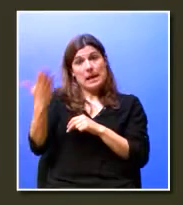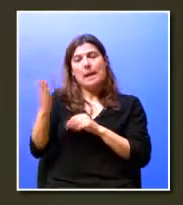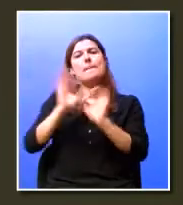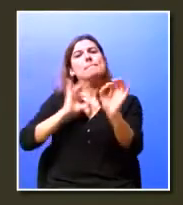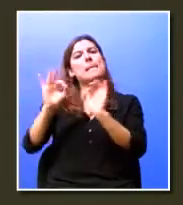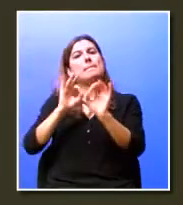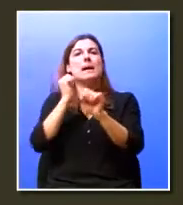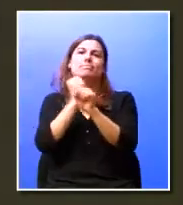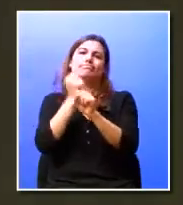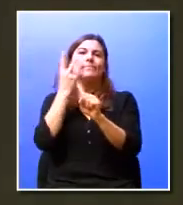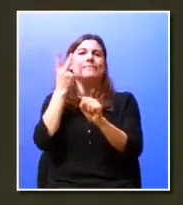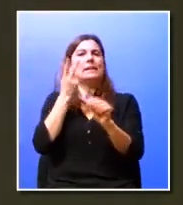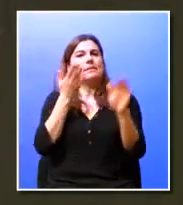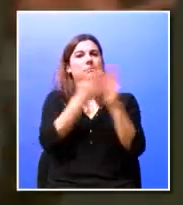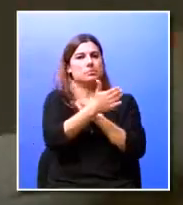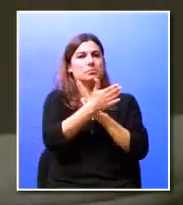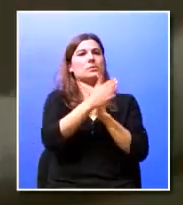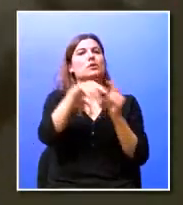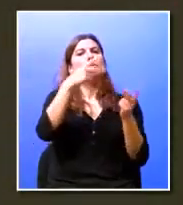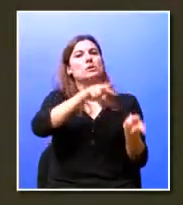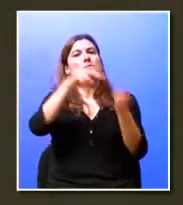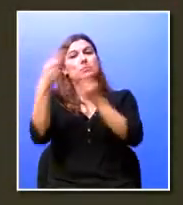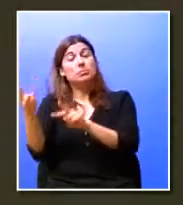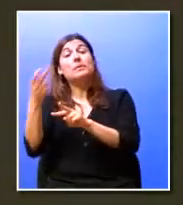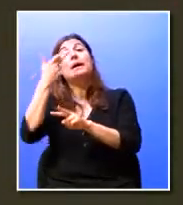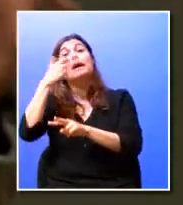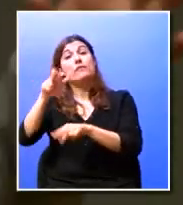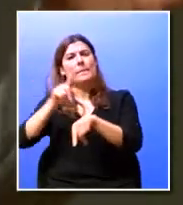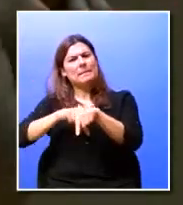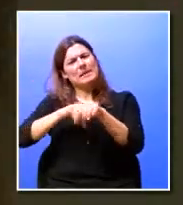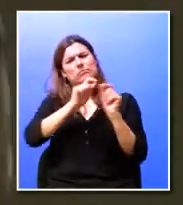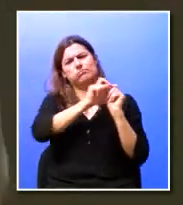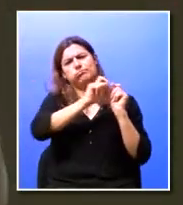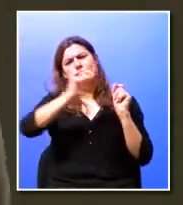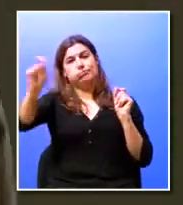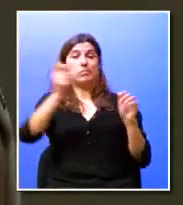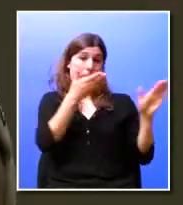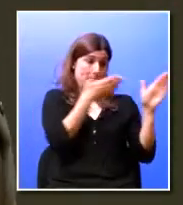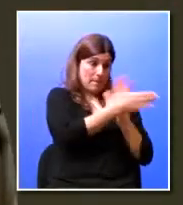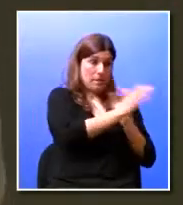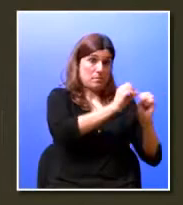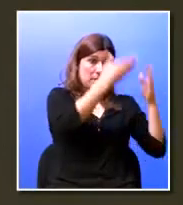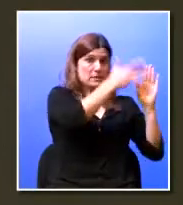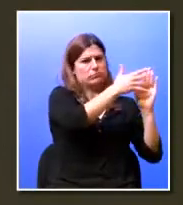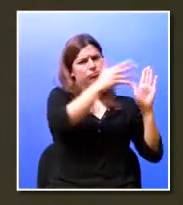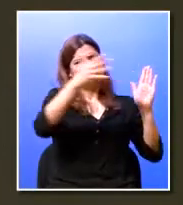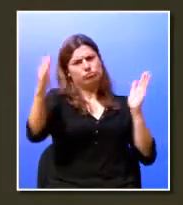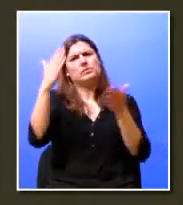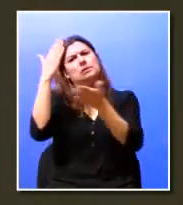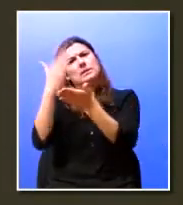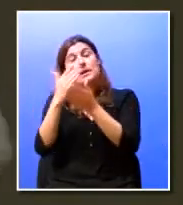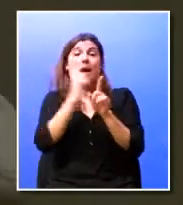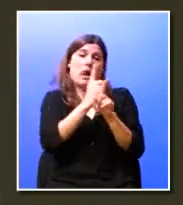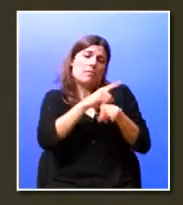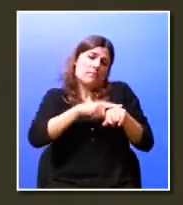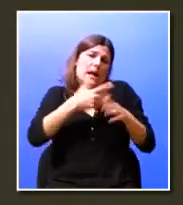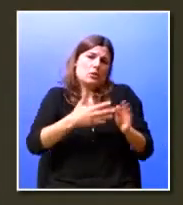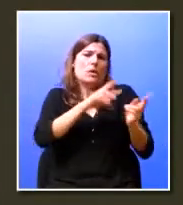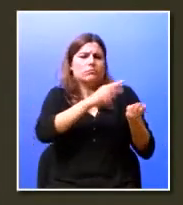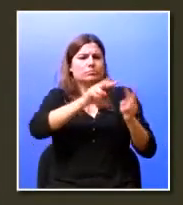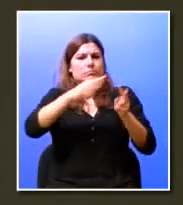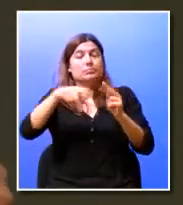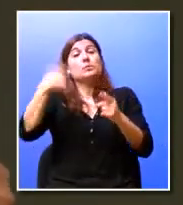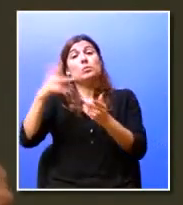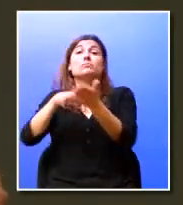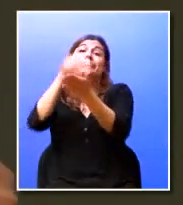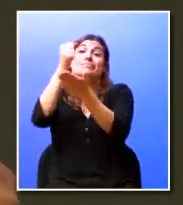vida ativa na transição para a reforma. Portanto, isto para vos fazer o percurso da formação desde a entrada, até a atualização e depois concluindo